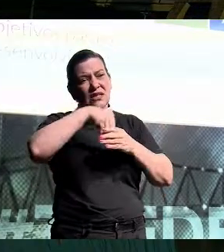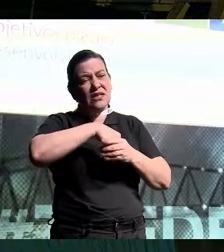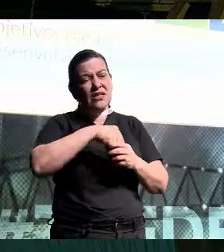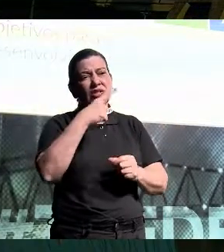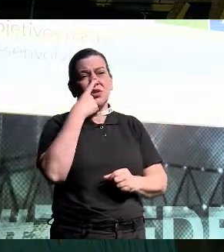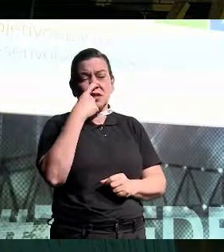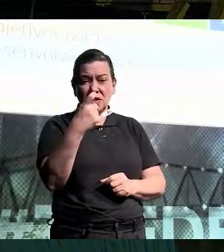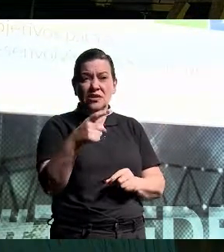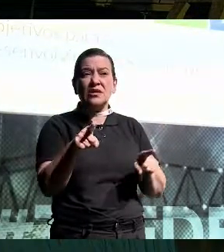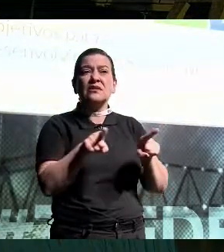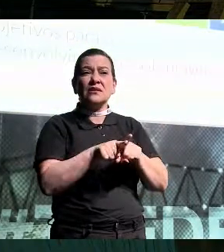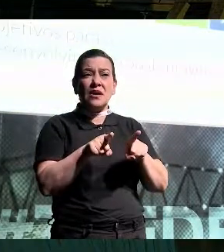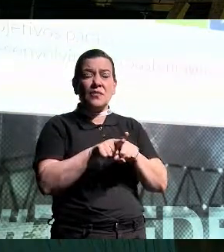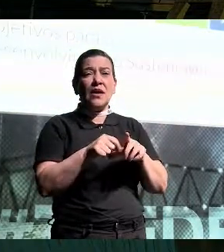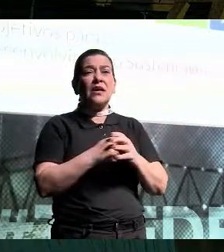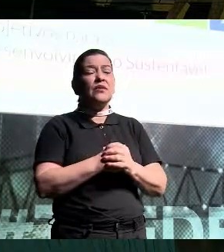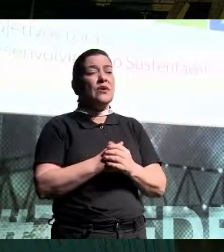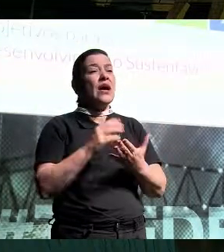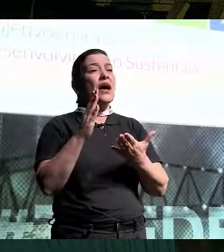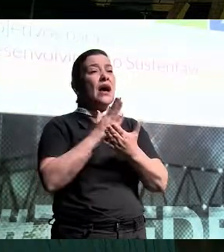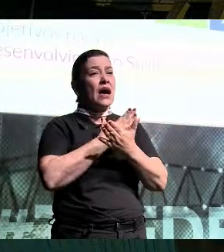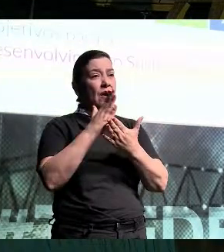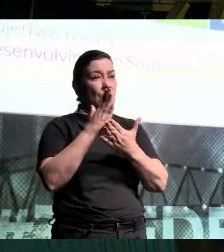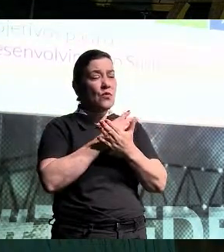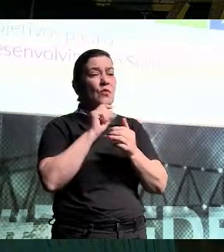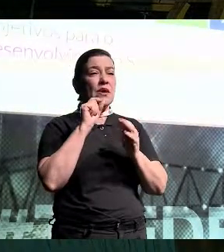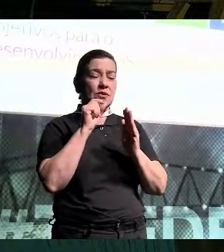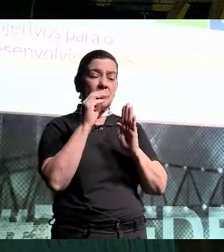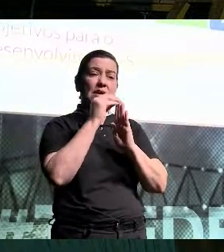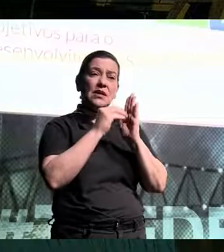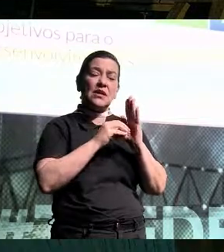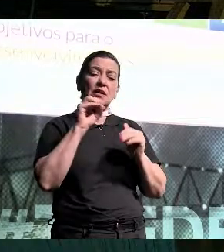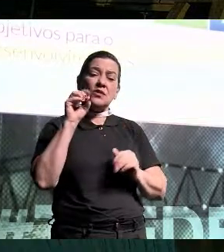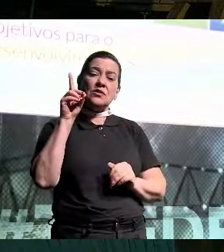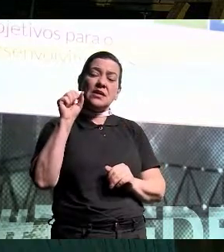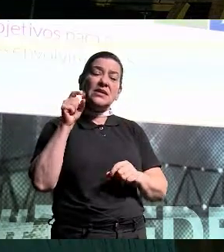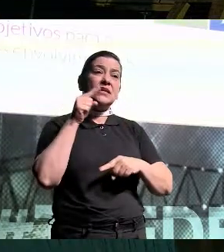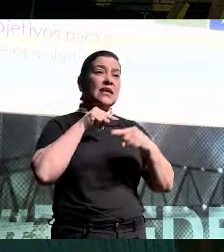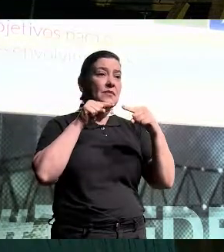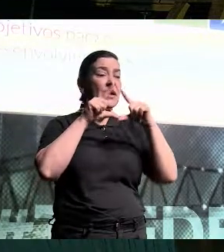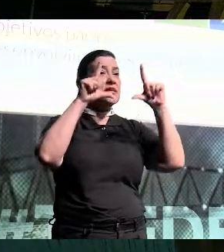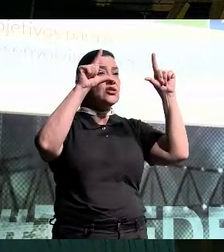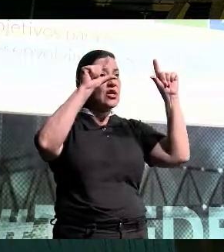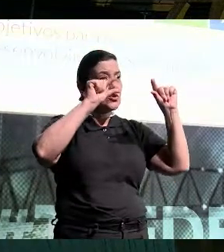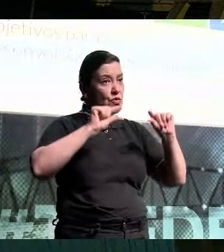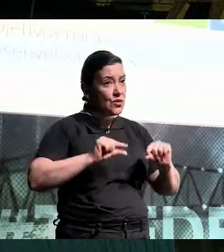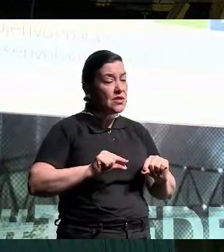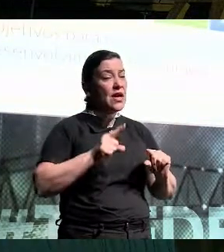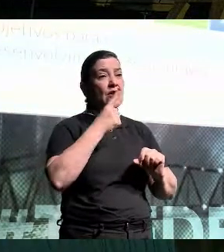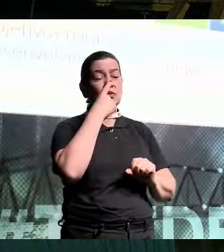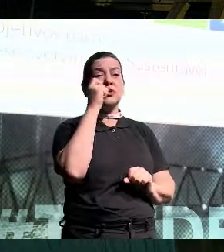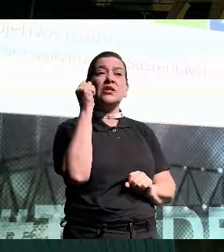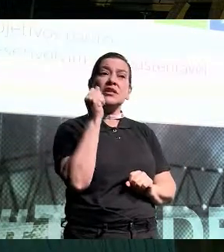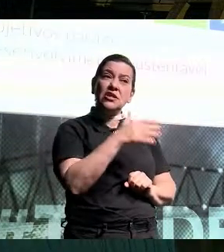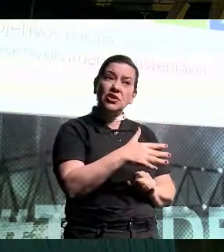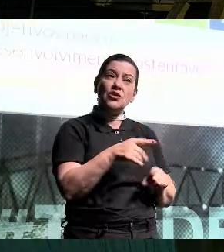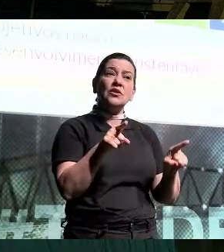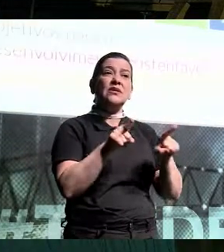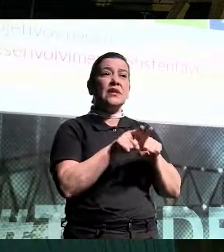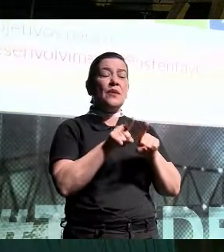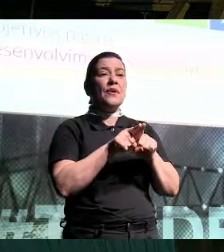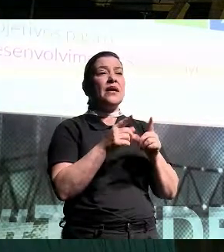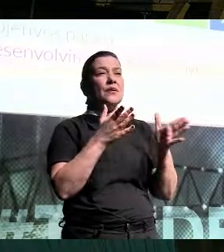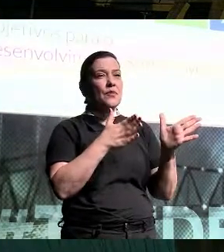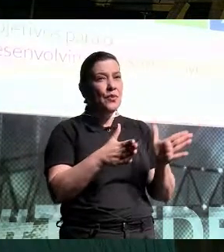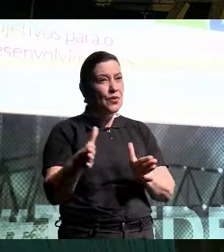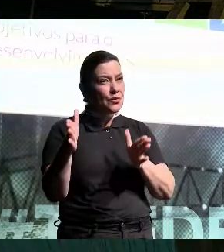Lixo está dentro de não só uma, mas algumas dessas agendas da ODS tem metas de redução de lixo, redução da produção